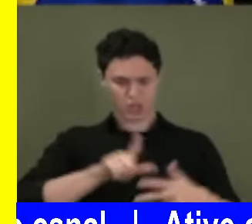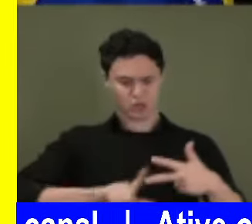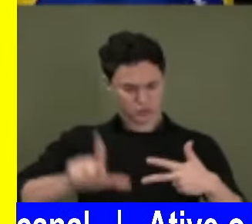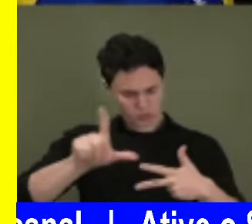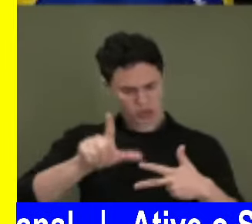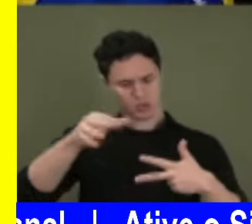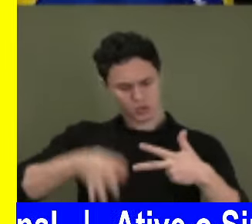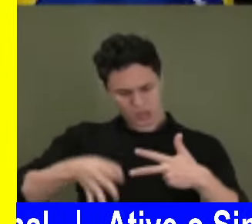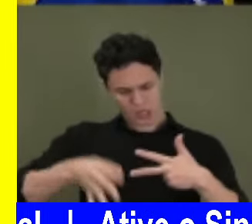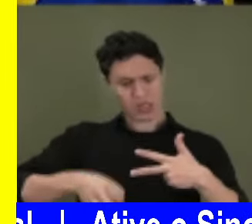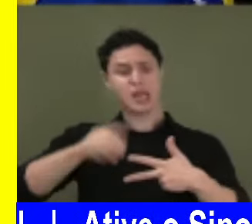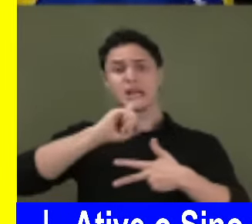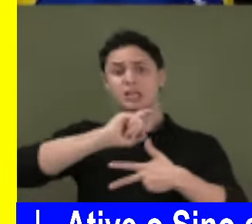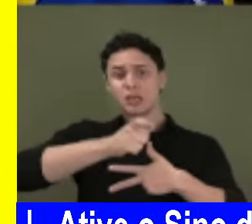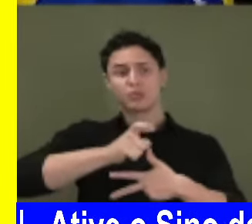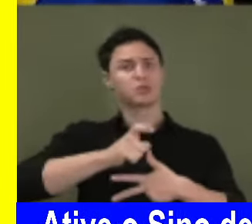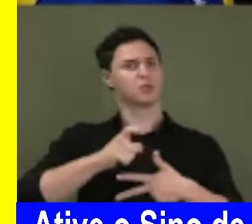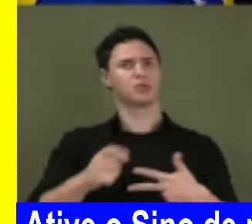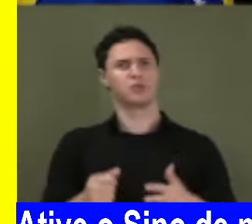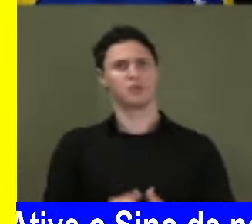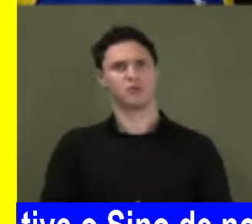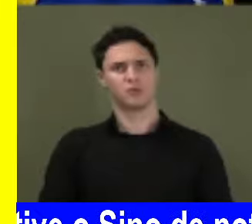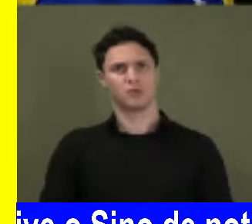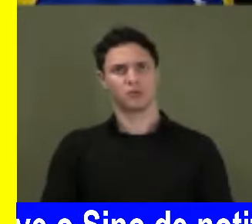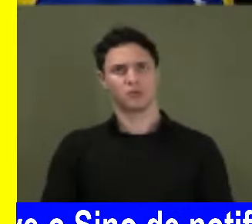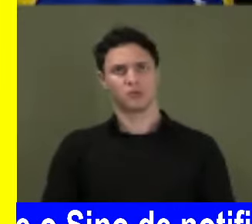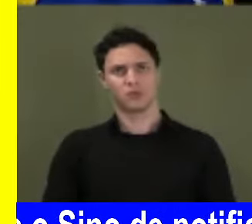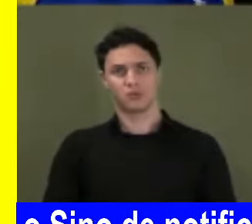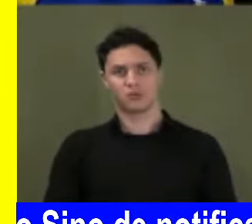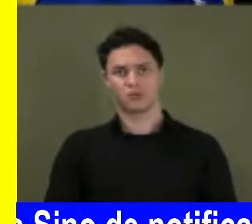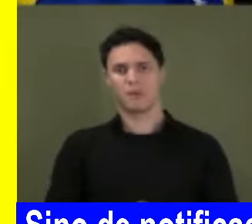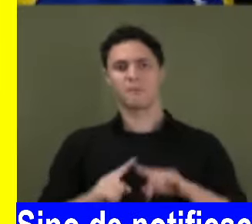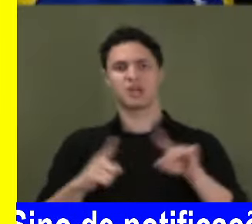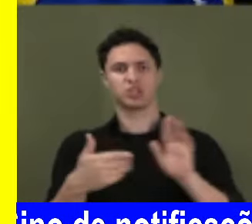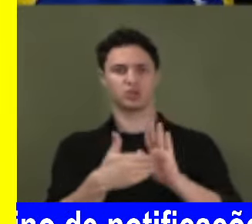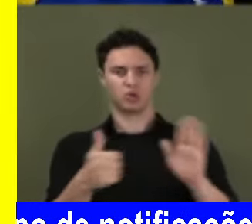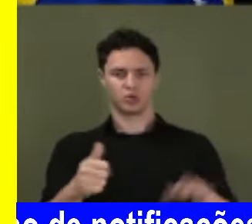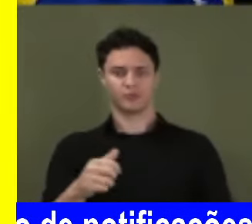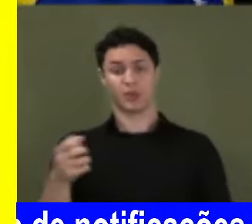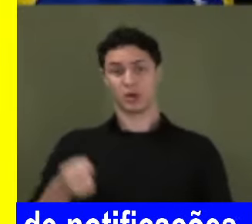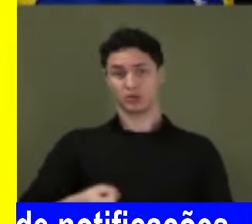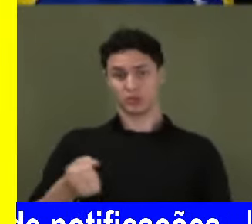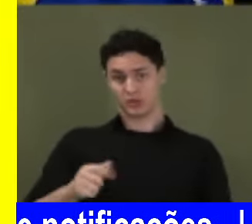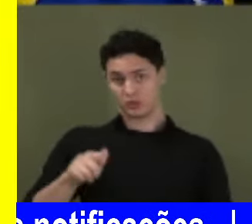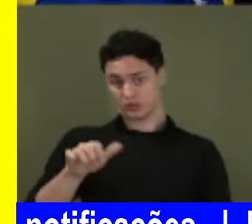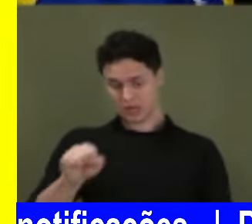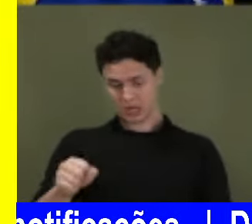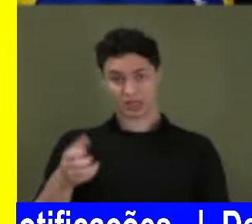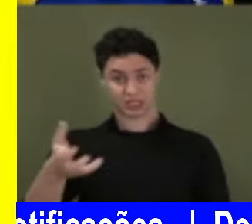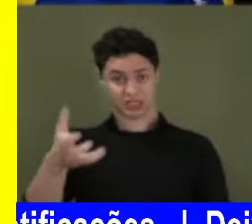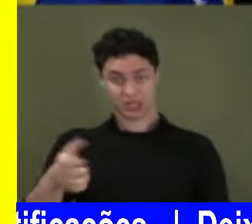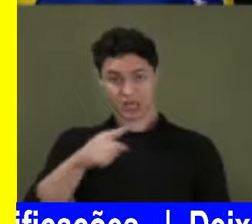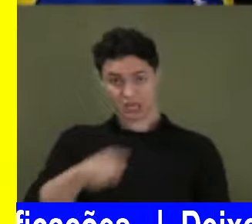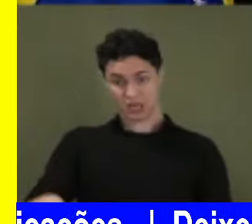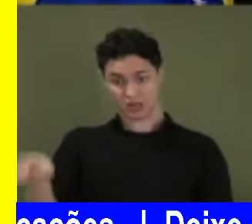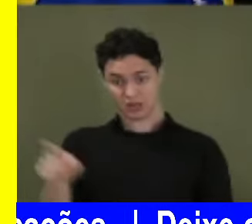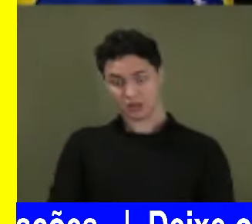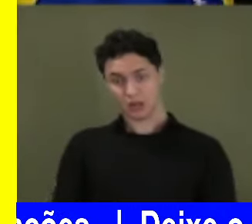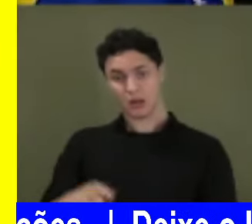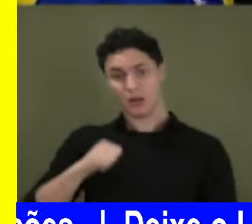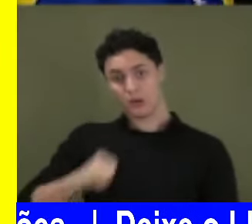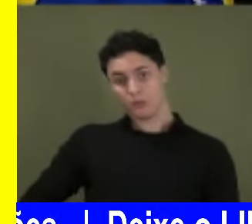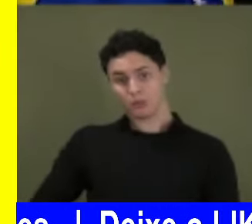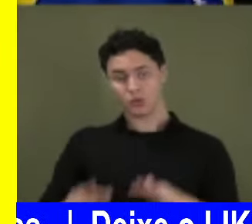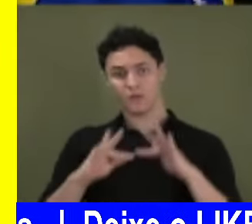e no Executivo. E só quer cortar do povo. Cortou o Auxílio Gás, quer cortar o Bolsa Família, e agora quer reduzir o salário